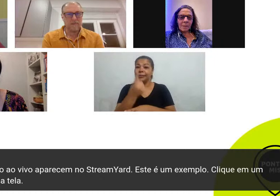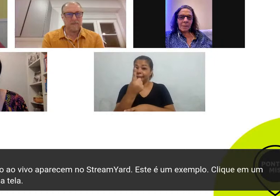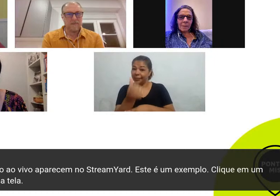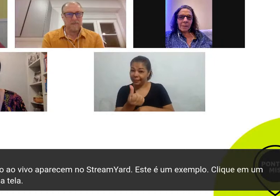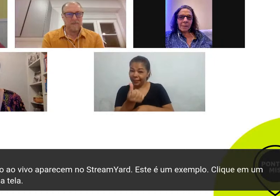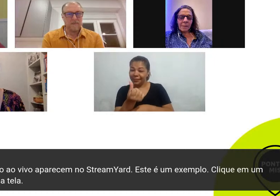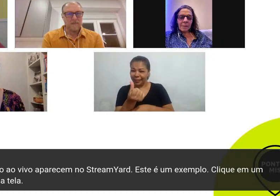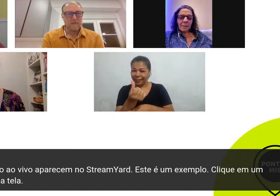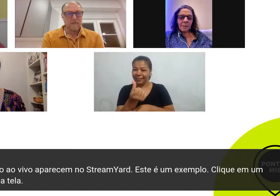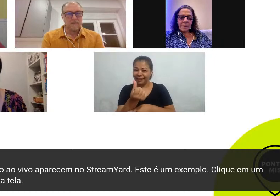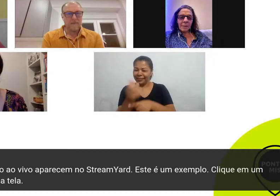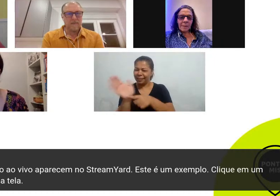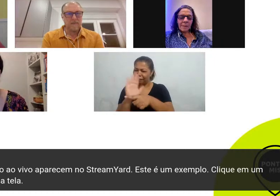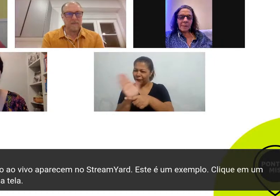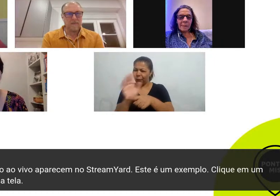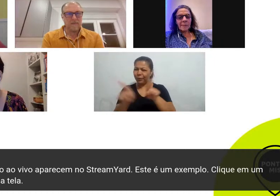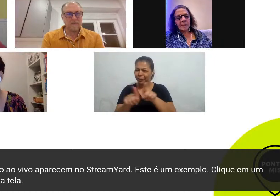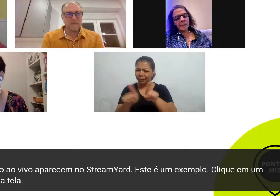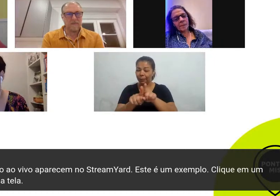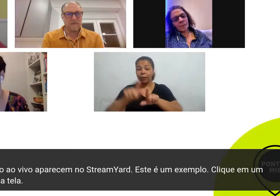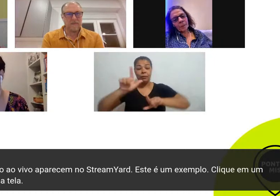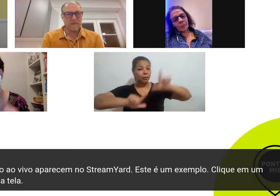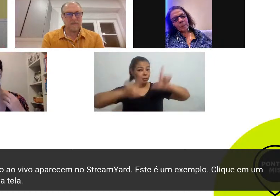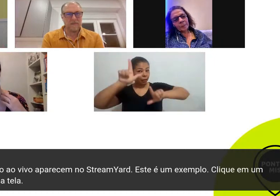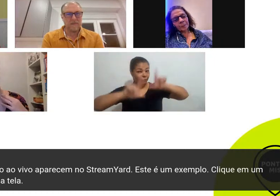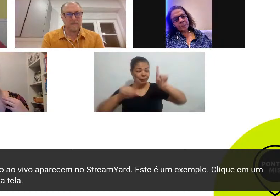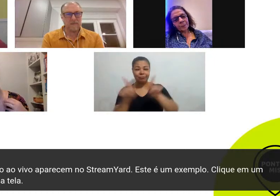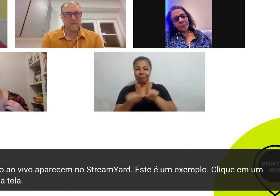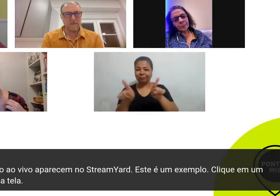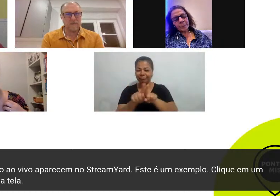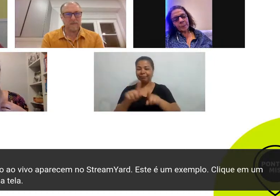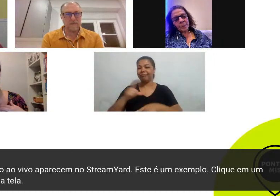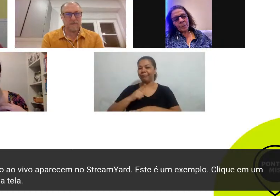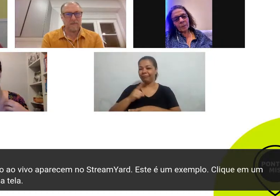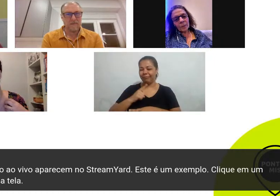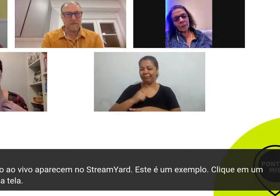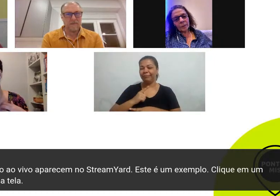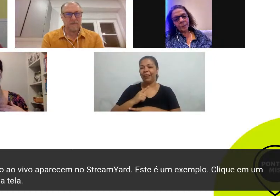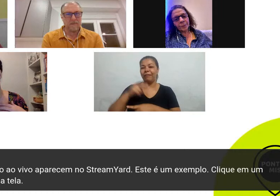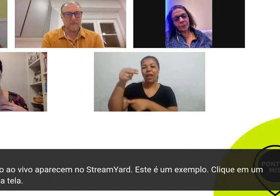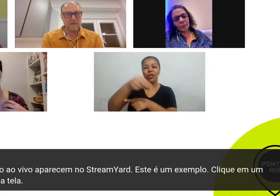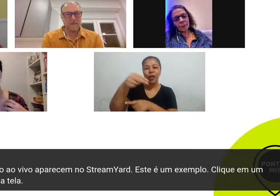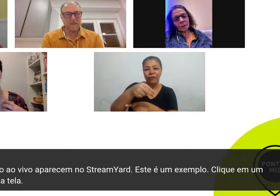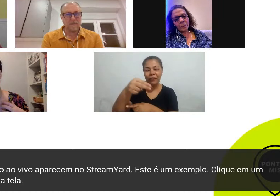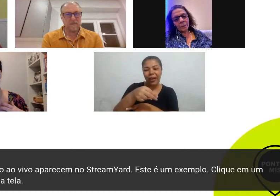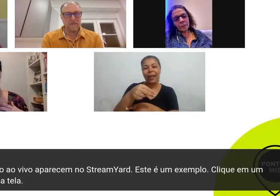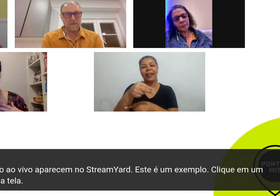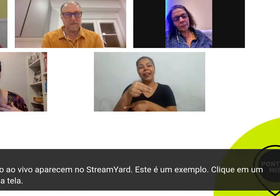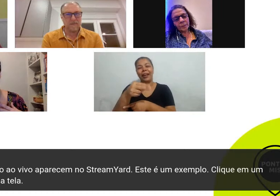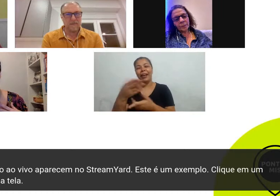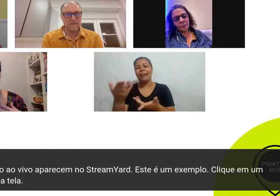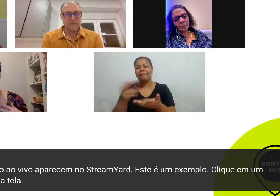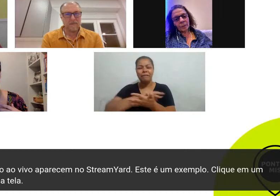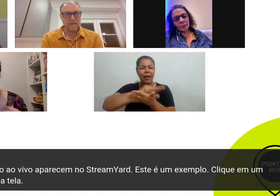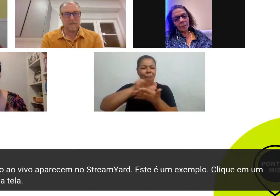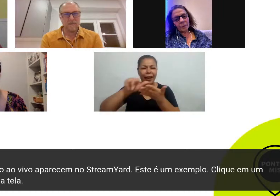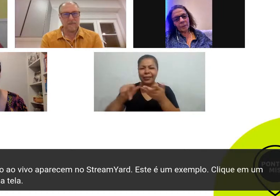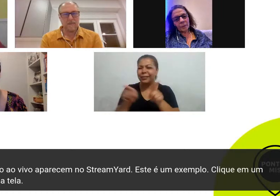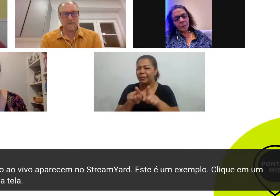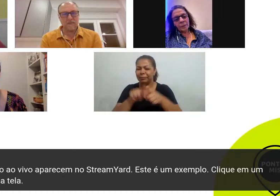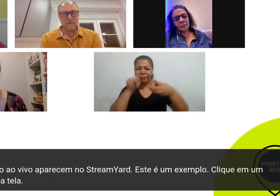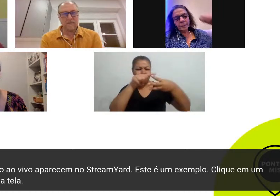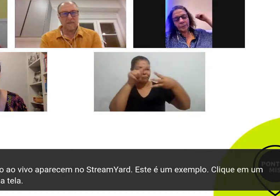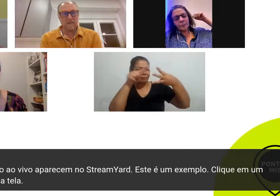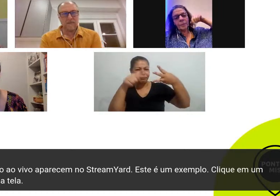em TV escreveu sucessos como a telenovela Chica da Silva o humorístico sai de baixo o interativo você decide